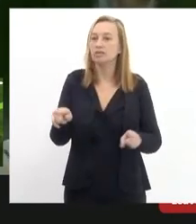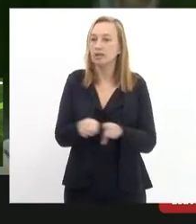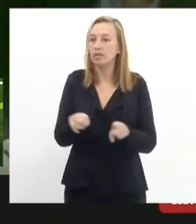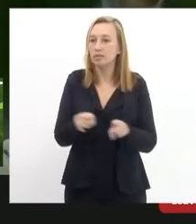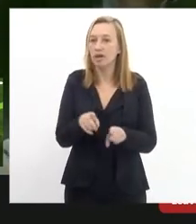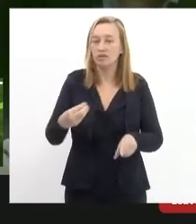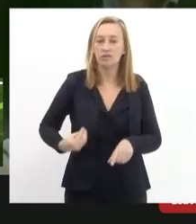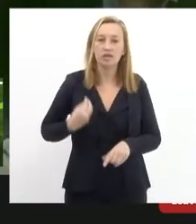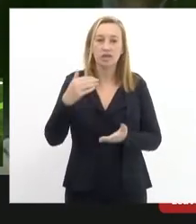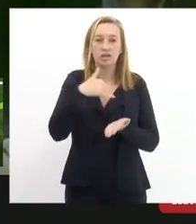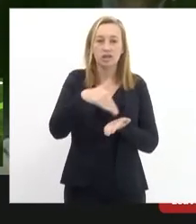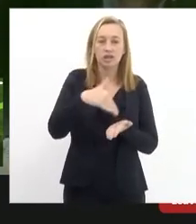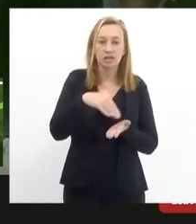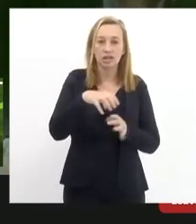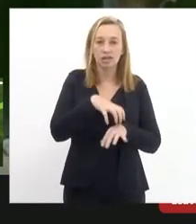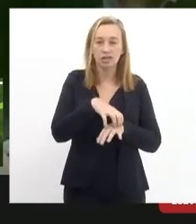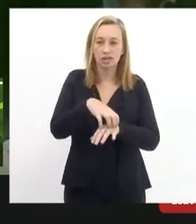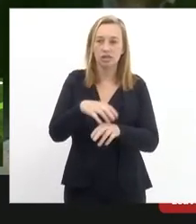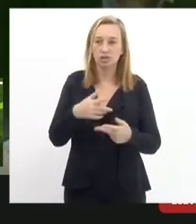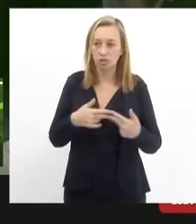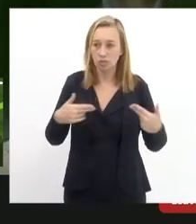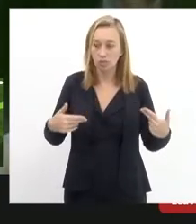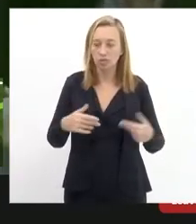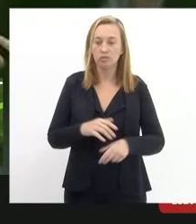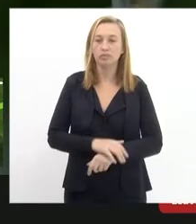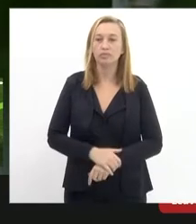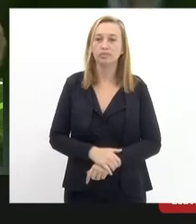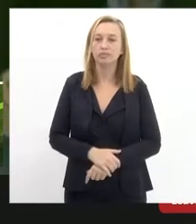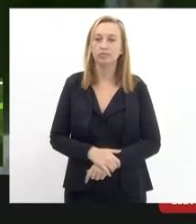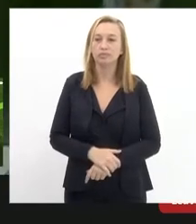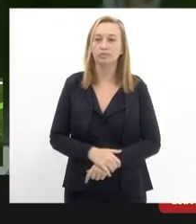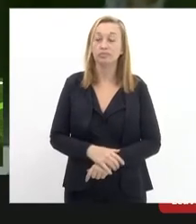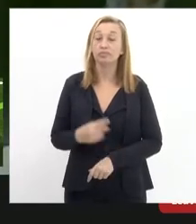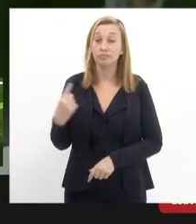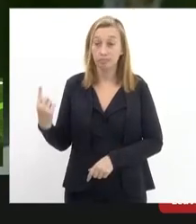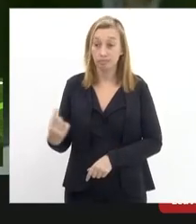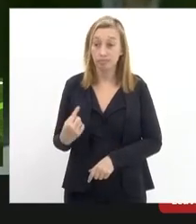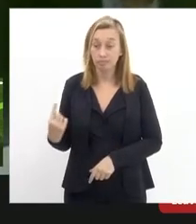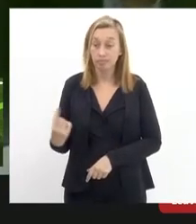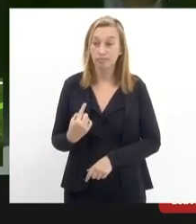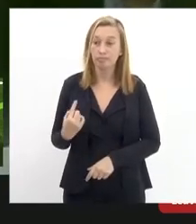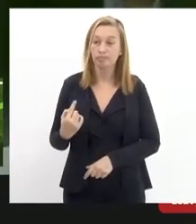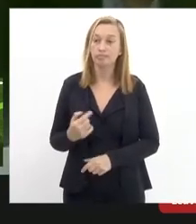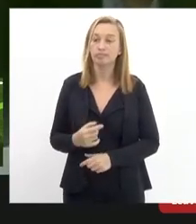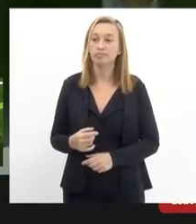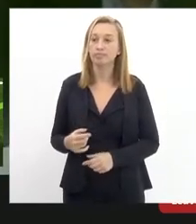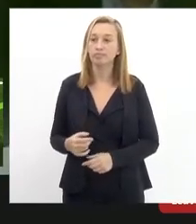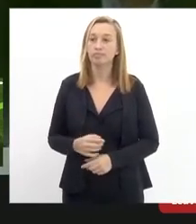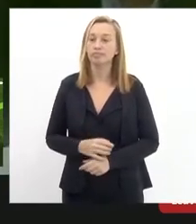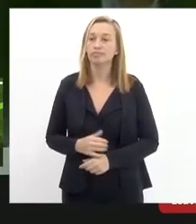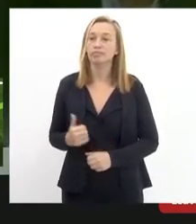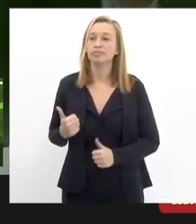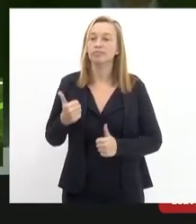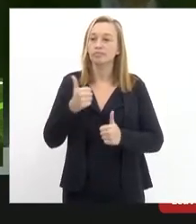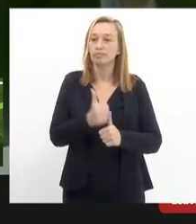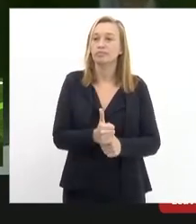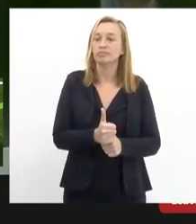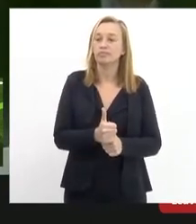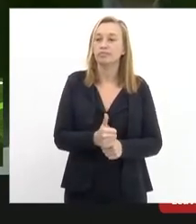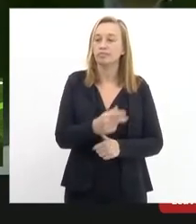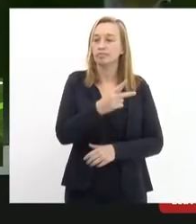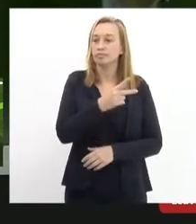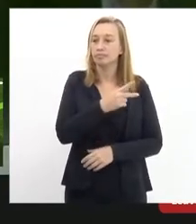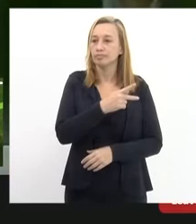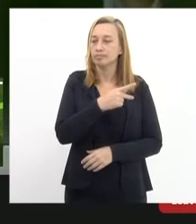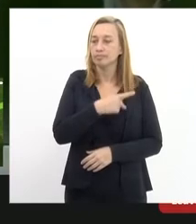o secretário de transportes o Juninho nós assumimos a presidência da Central há